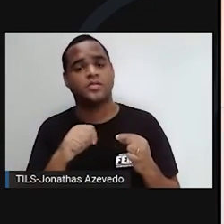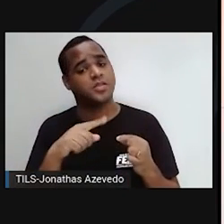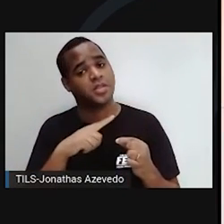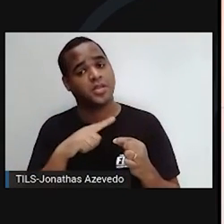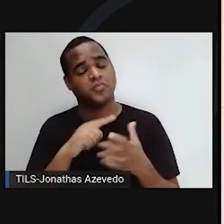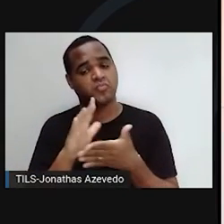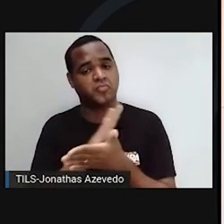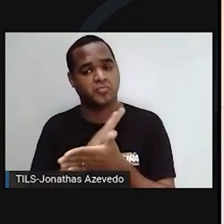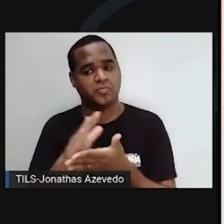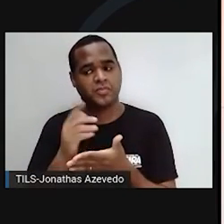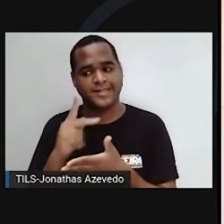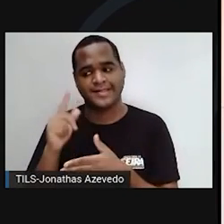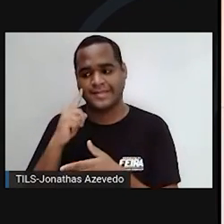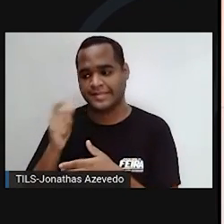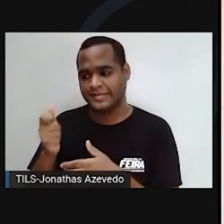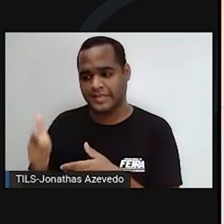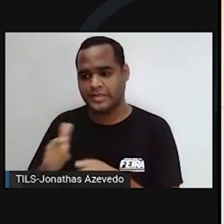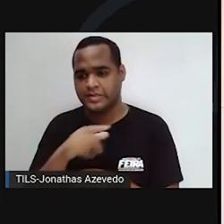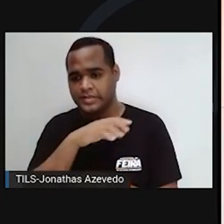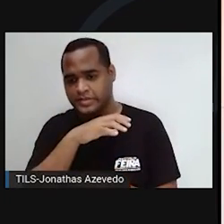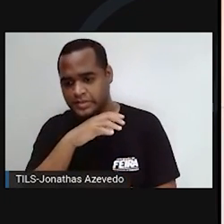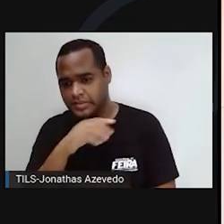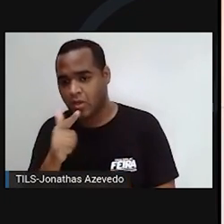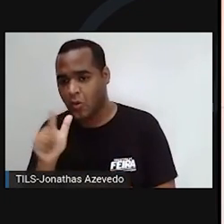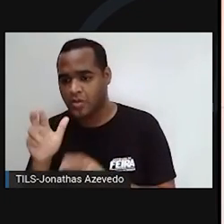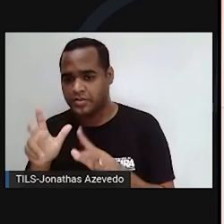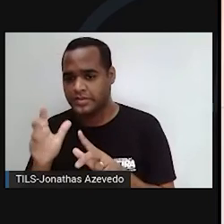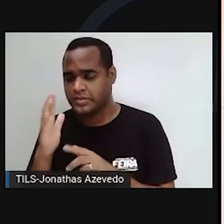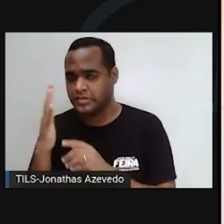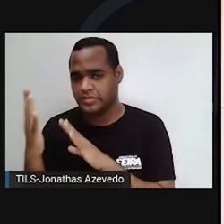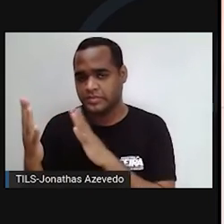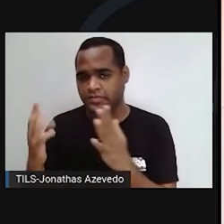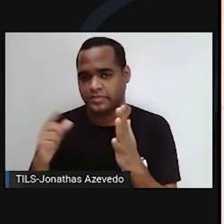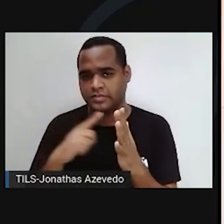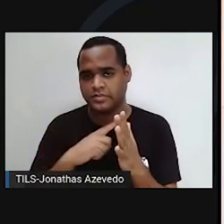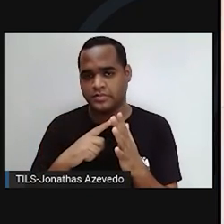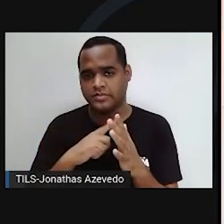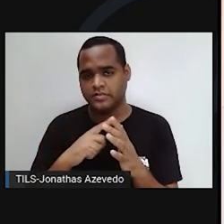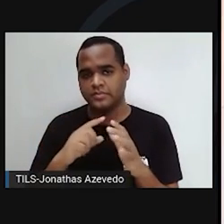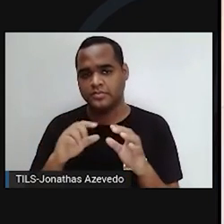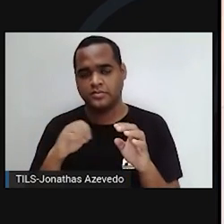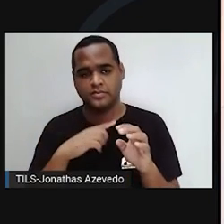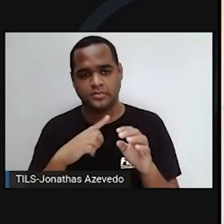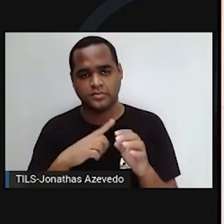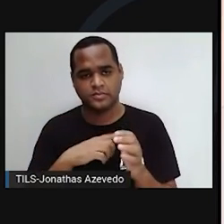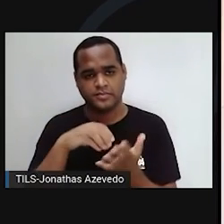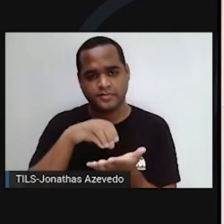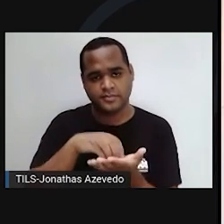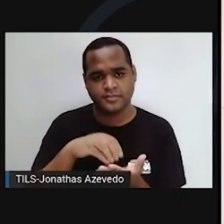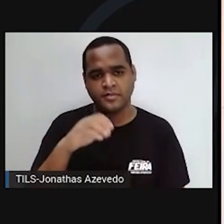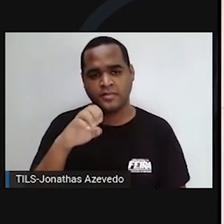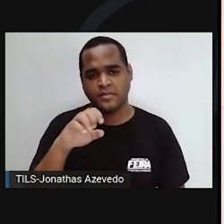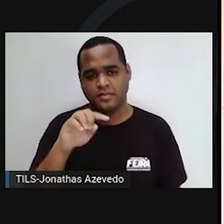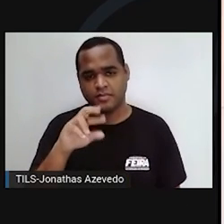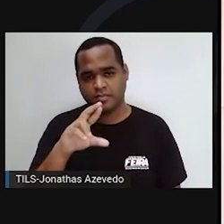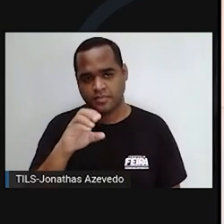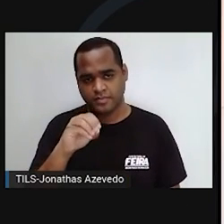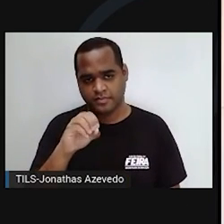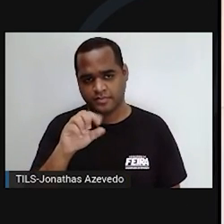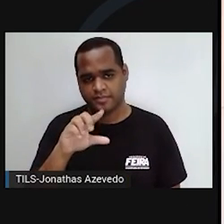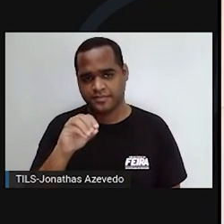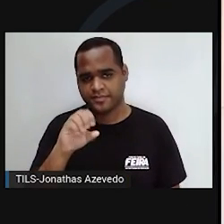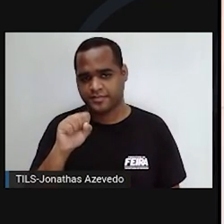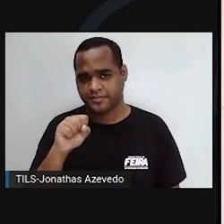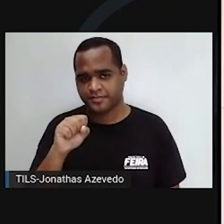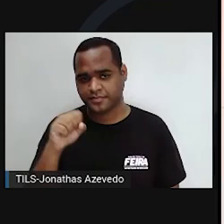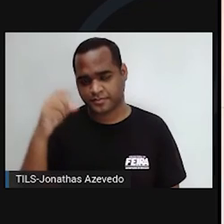coisas que o vegetal não tem? Sim. A célula animal, por exemplo, tem os centríodos, organelas, que vão atuar aí no processo